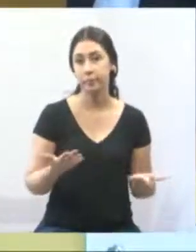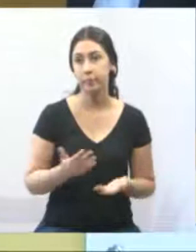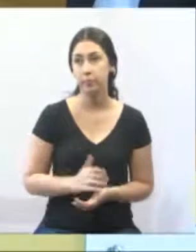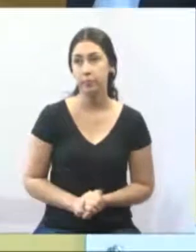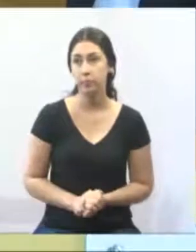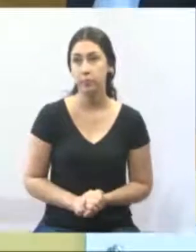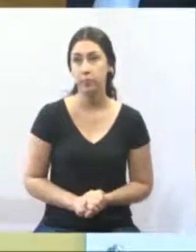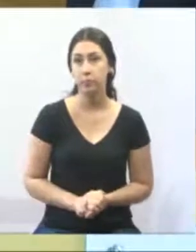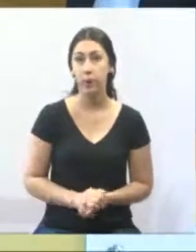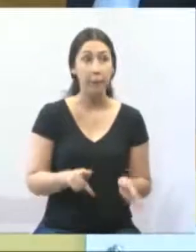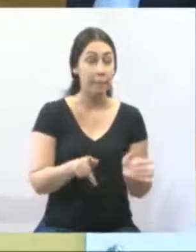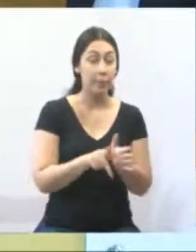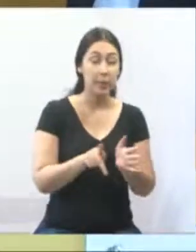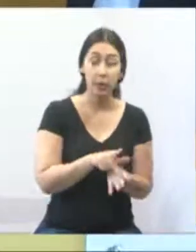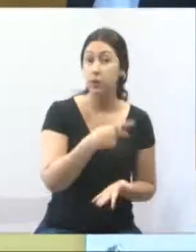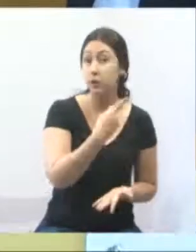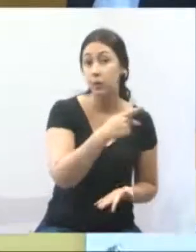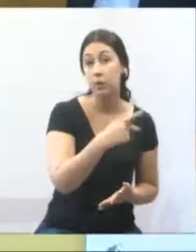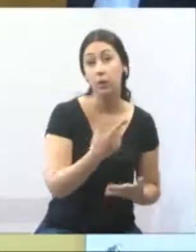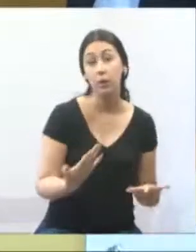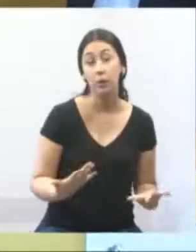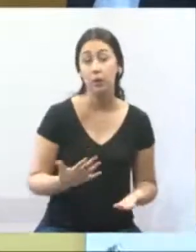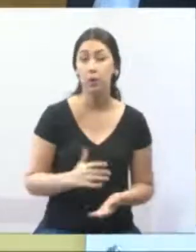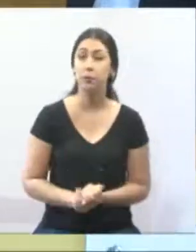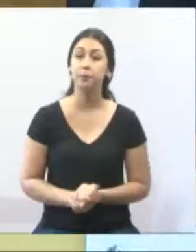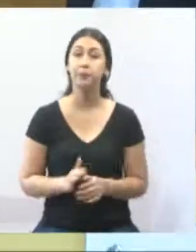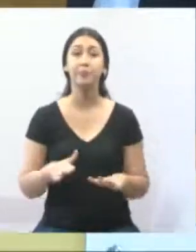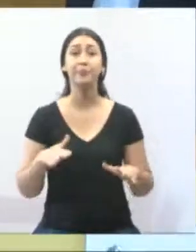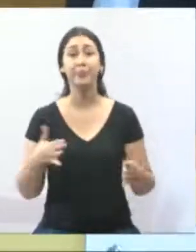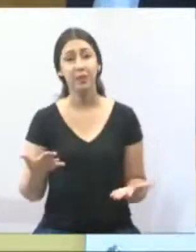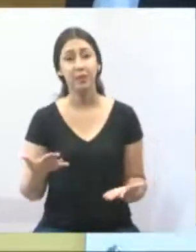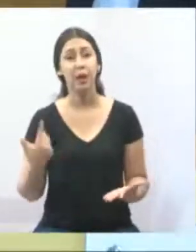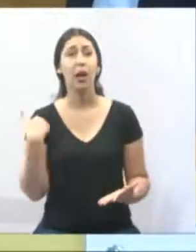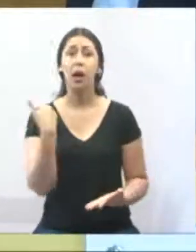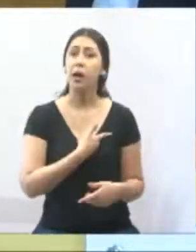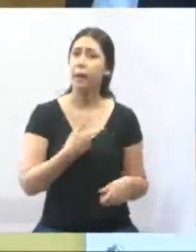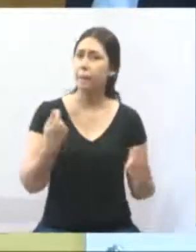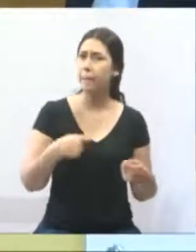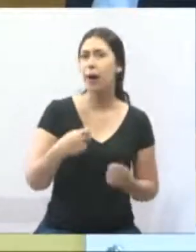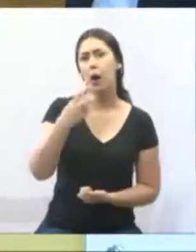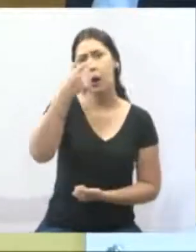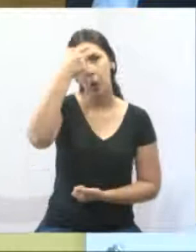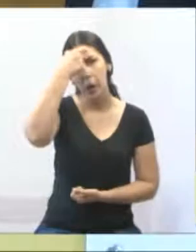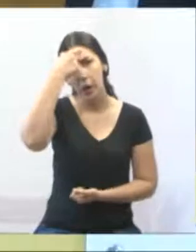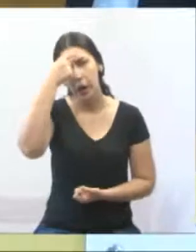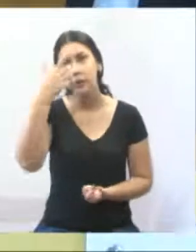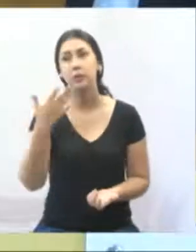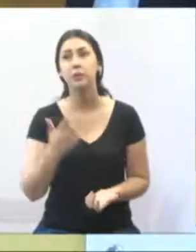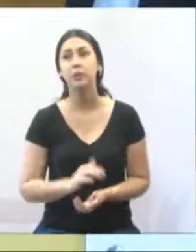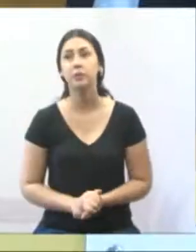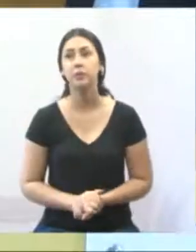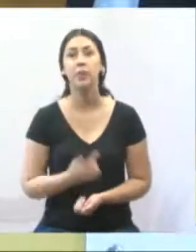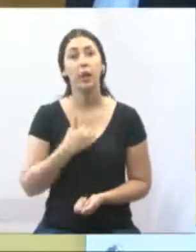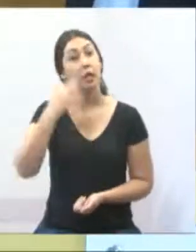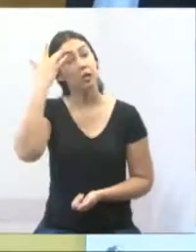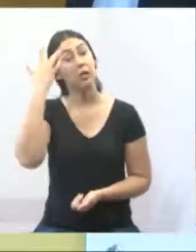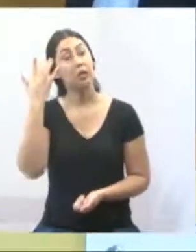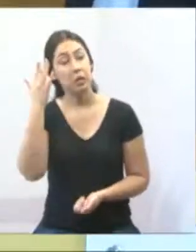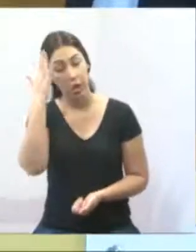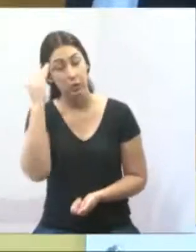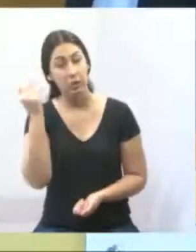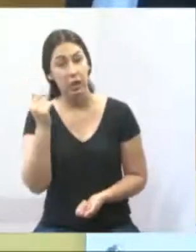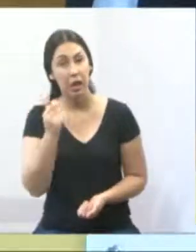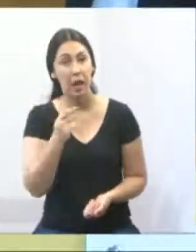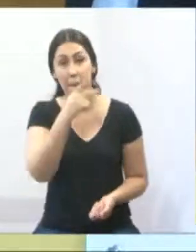patrimônio que é dele. Então, pessoal, vamos ter consciência, eu sei que não é o pessoal do futebol aí que